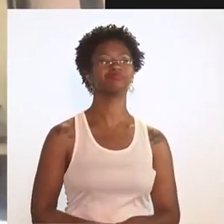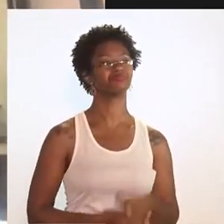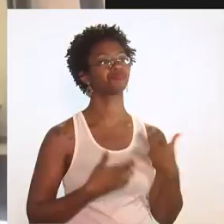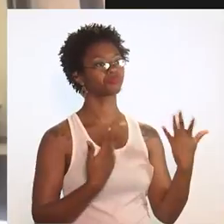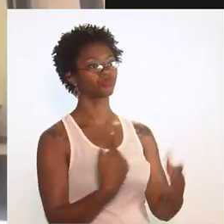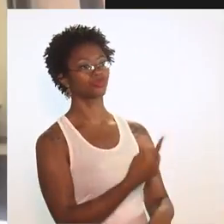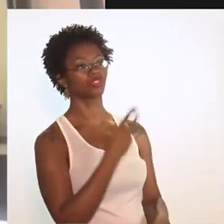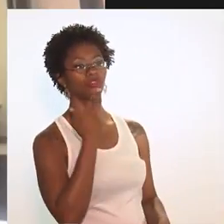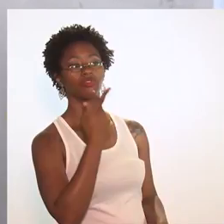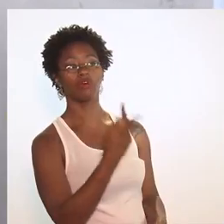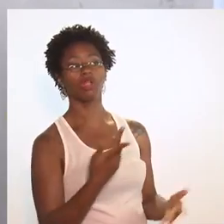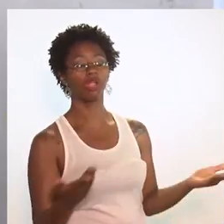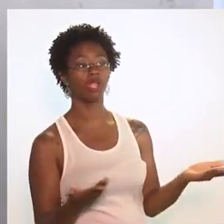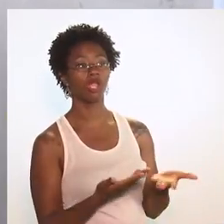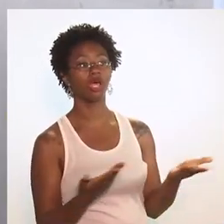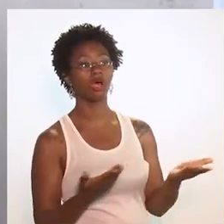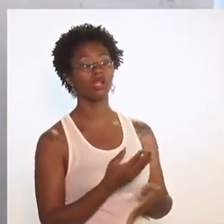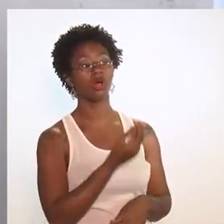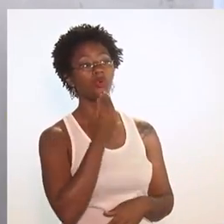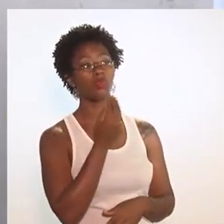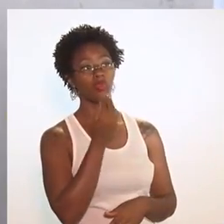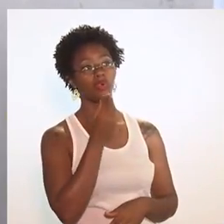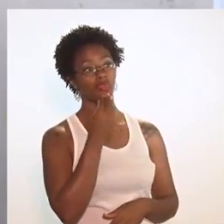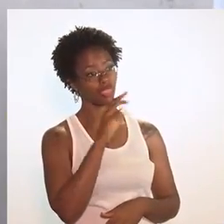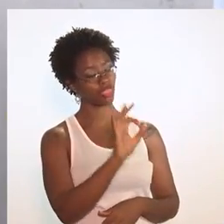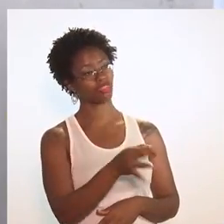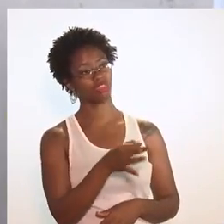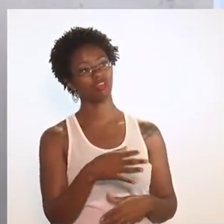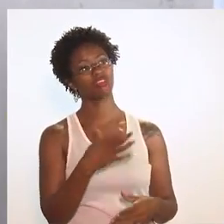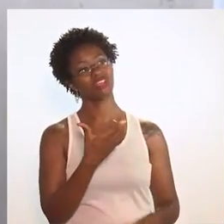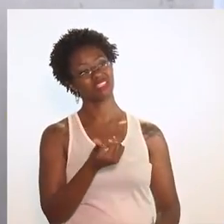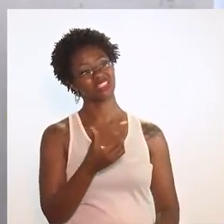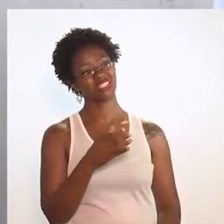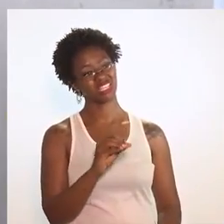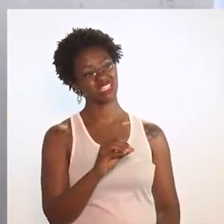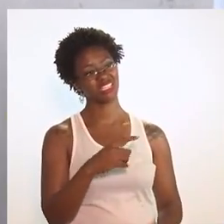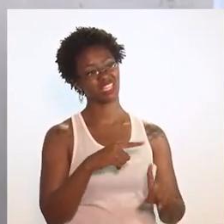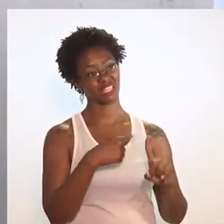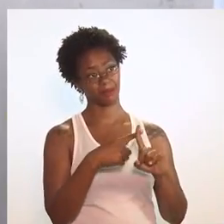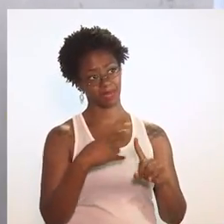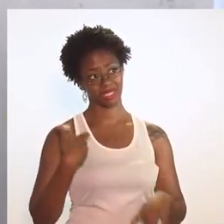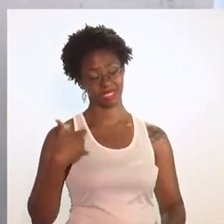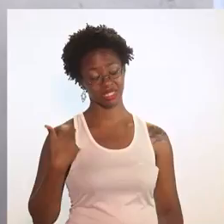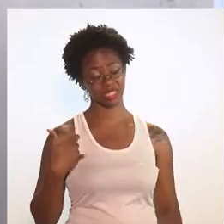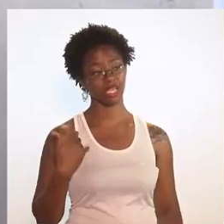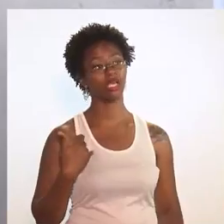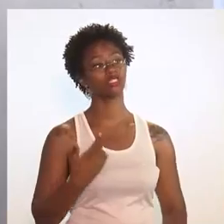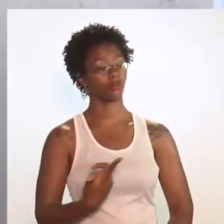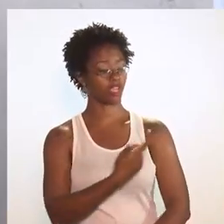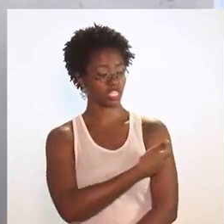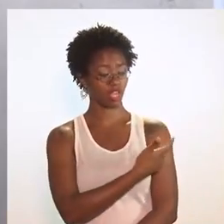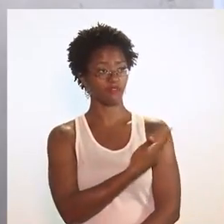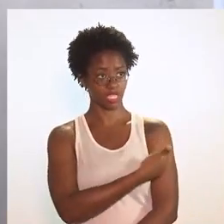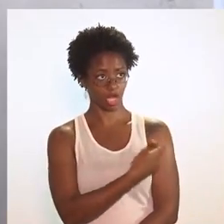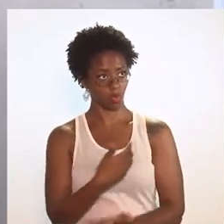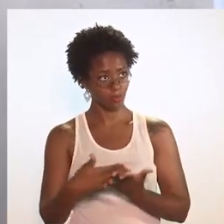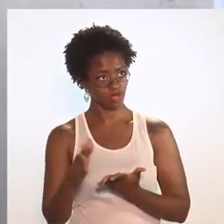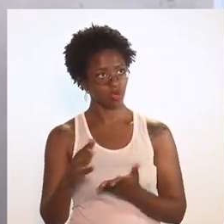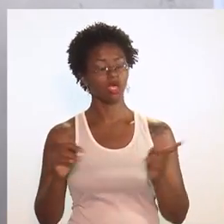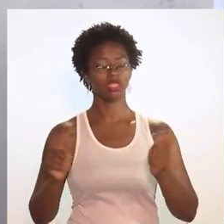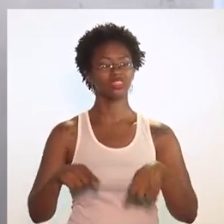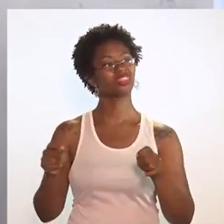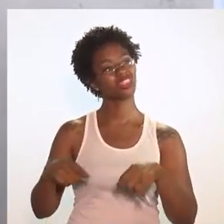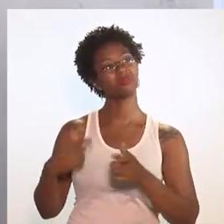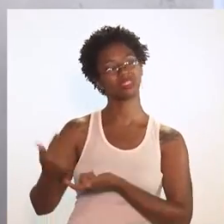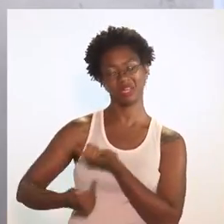pandêmico. Então, o a gente está falando aqui é sobre a oportunidade dos 60 a mais, à medida que eles forem sendo vacinados, conseguirem